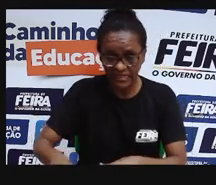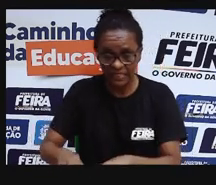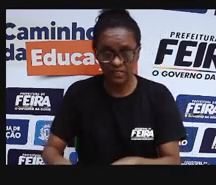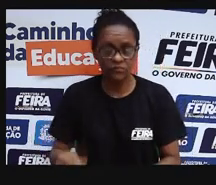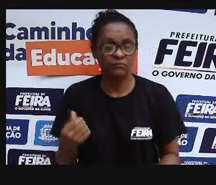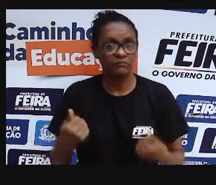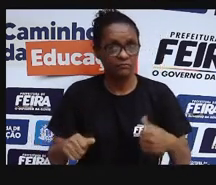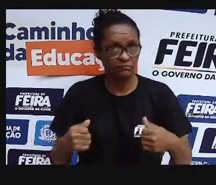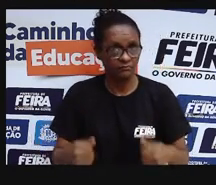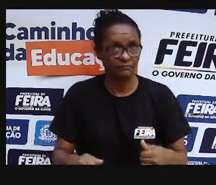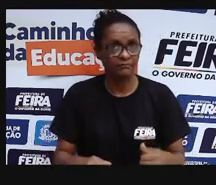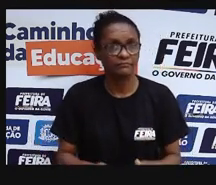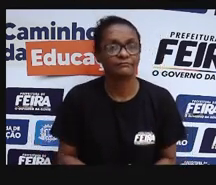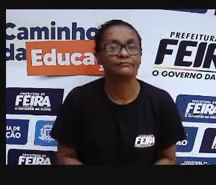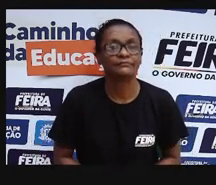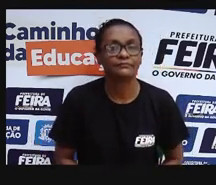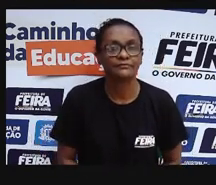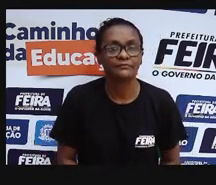Então, vamos lá.